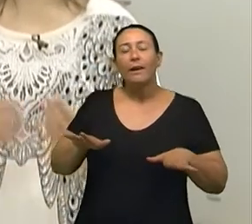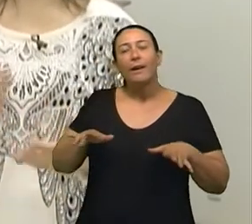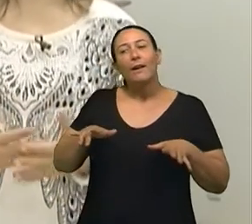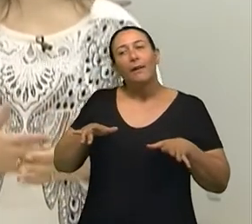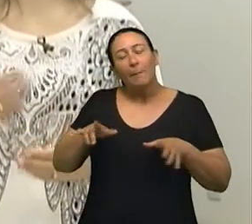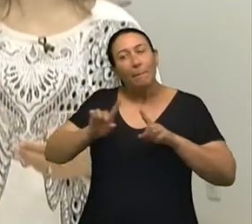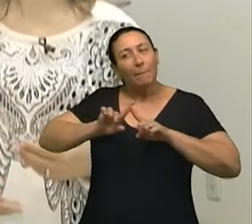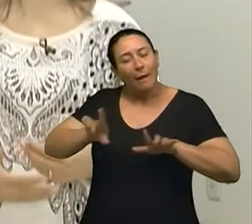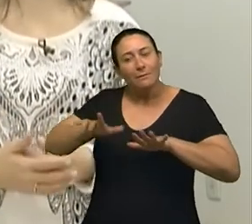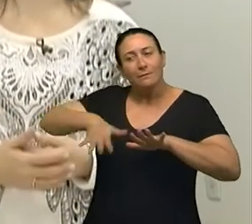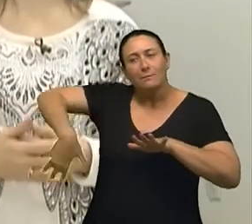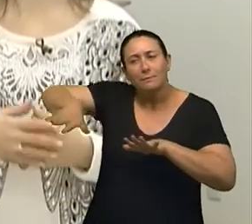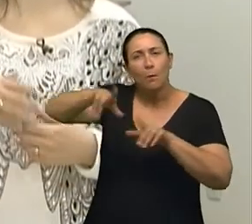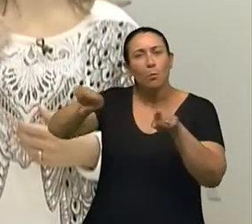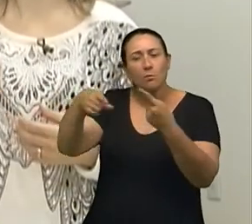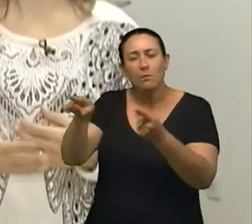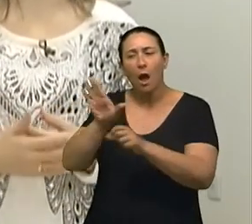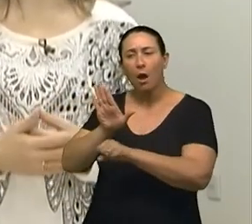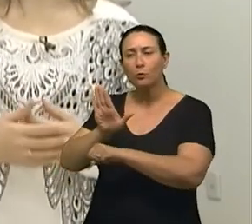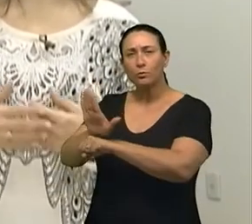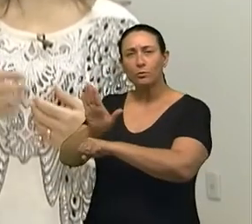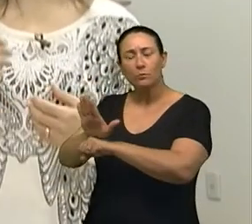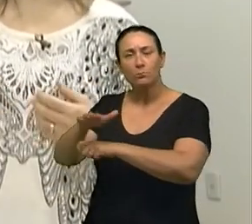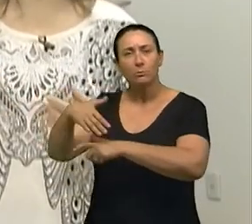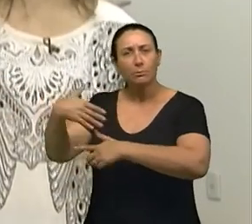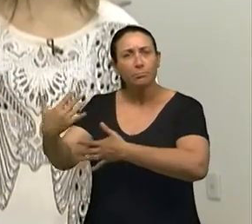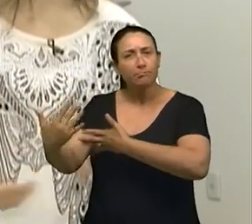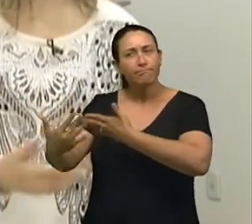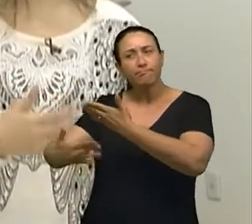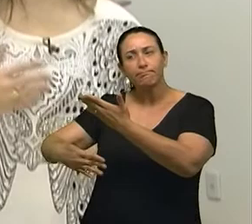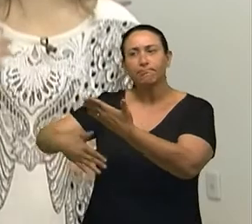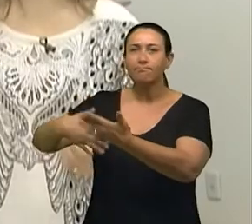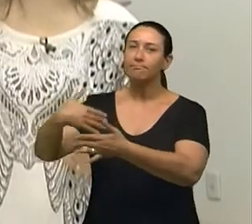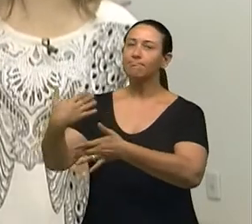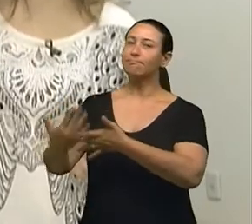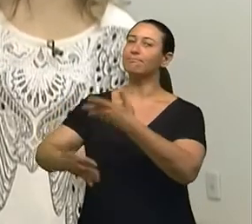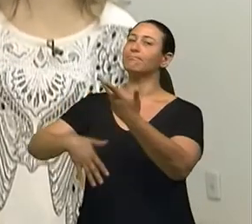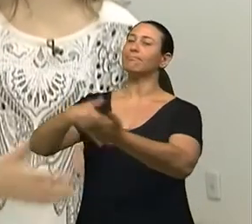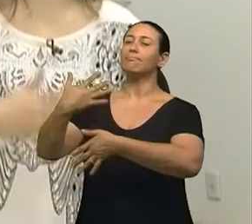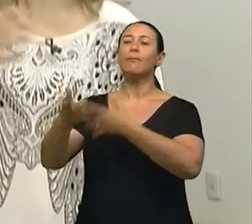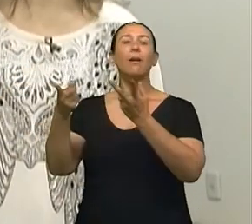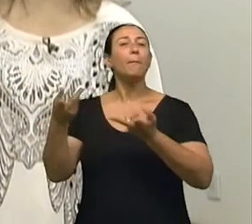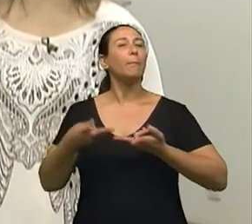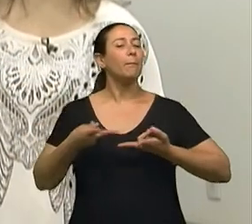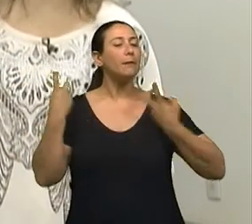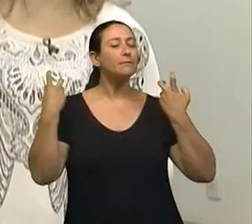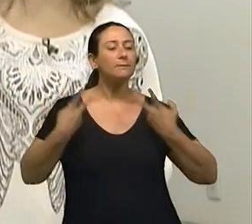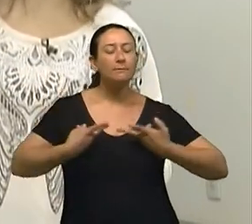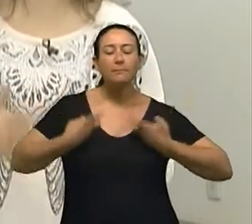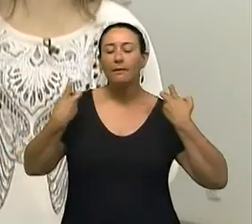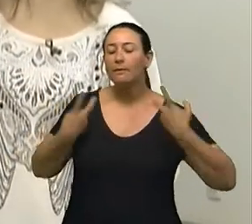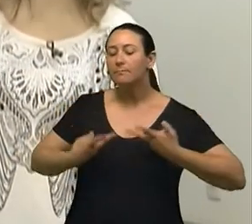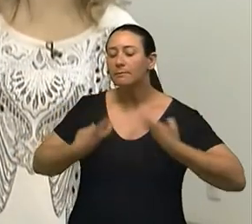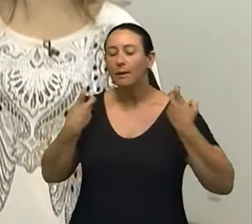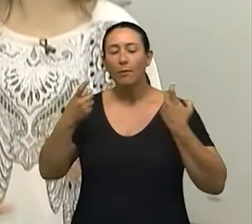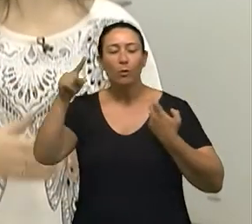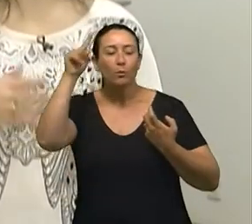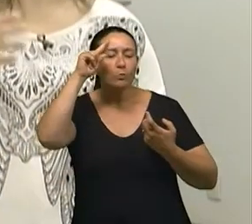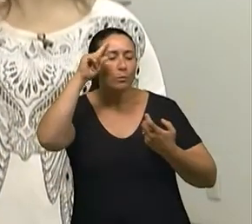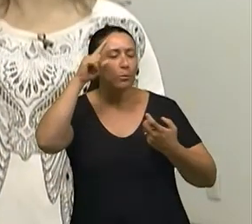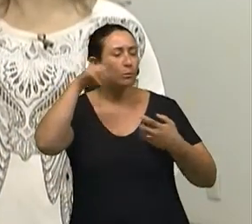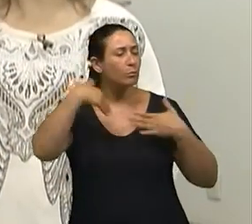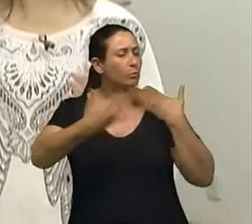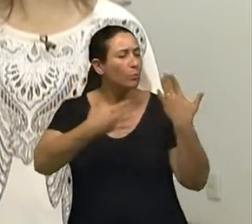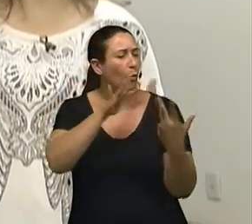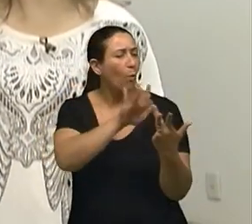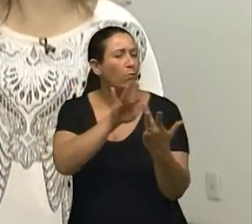ambiente musical faz com que esse aluno, ele vá, aos poucos, percebendo esse cotidiano musical,